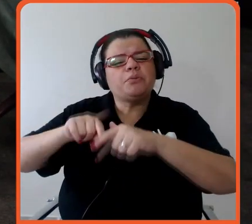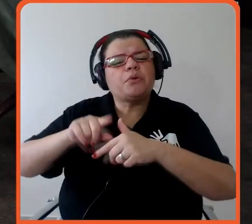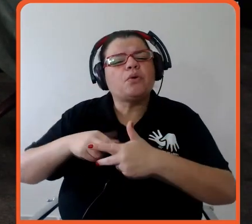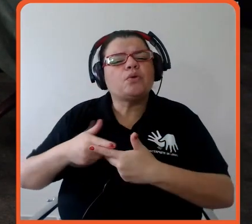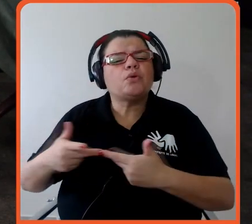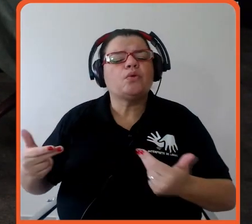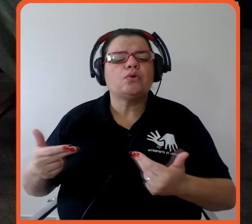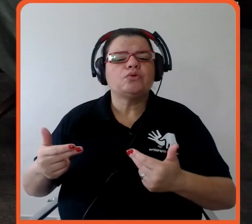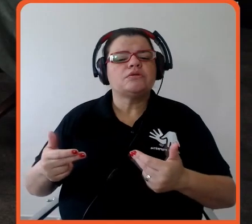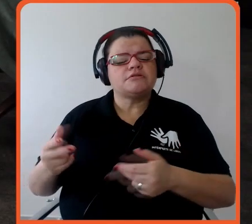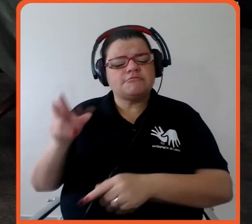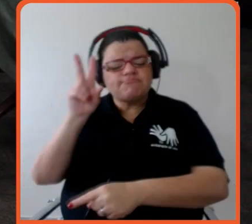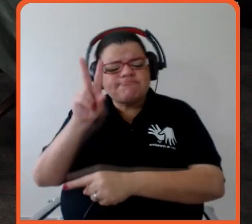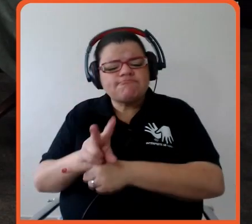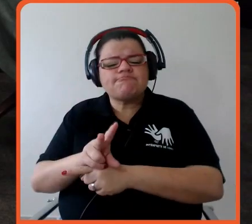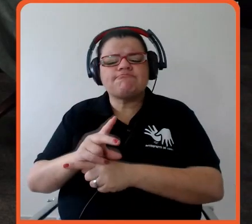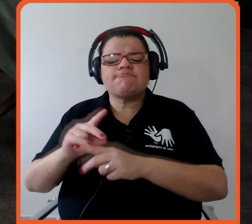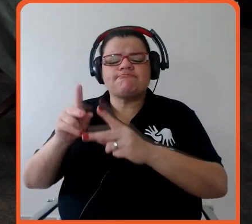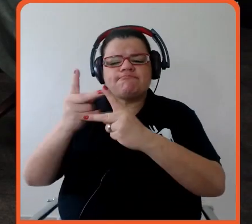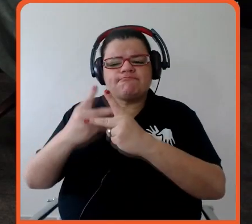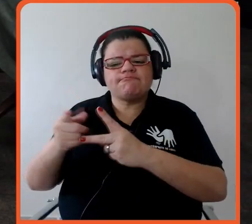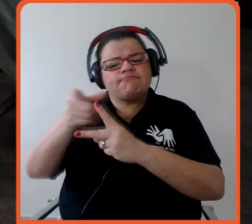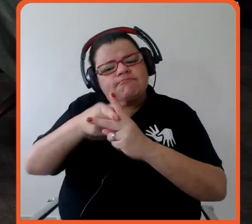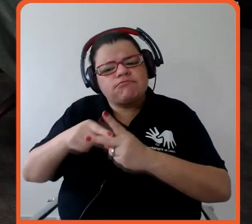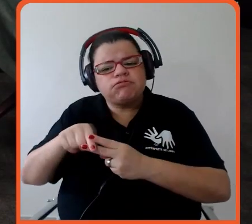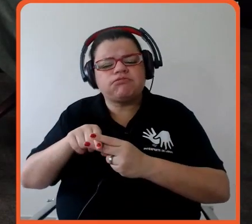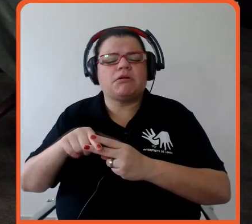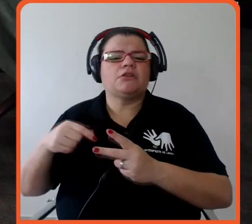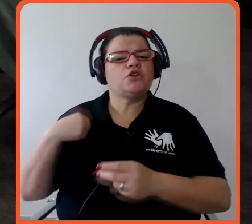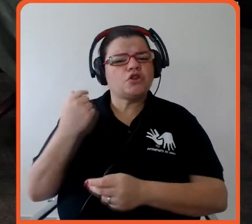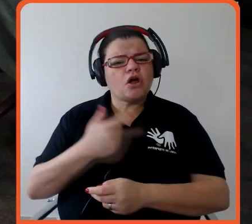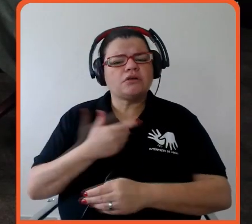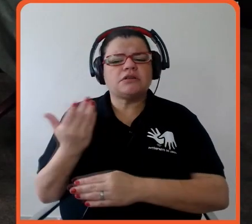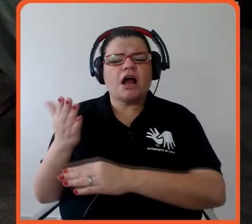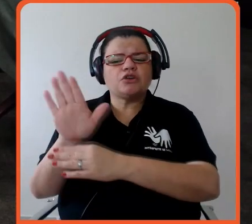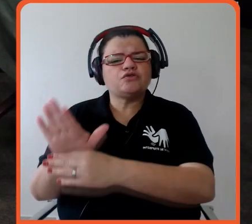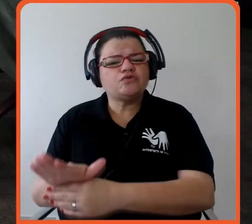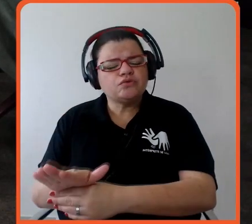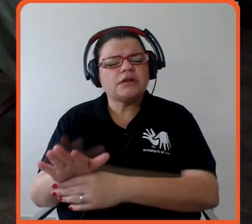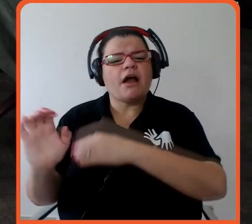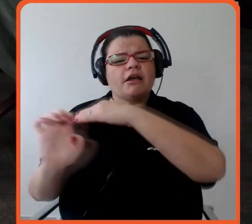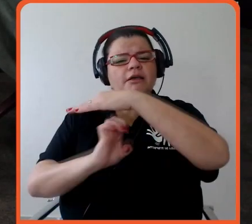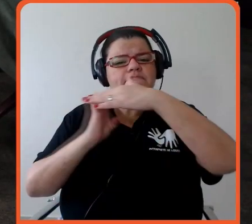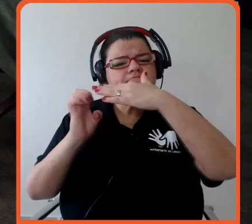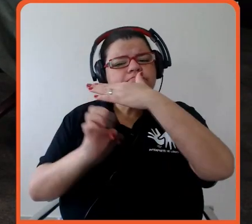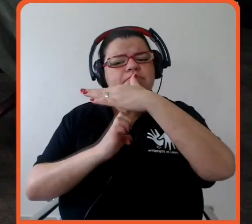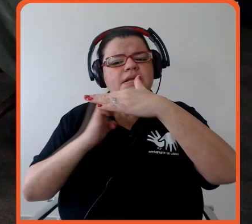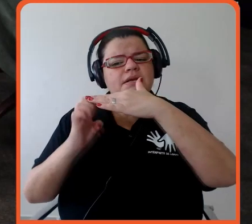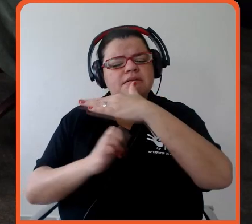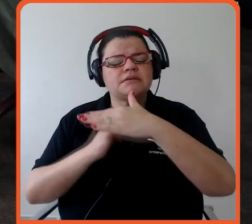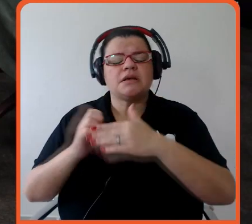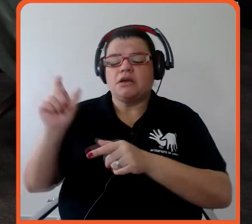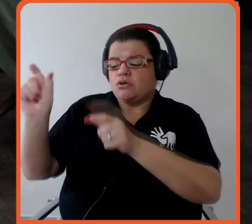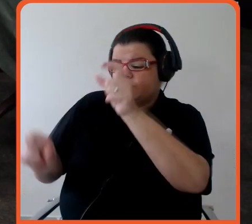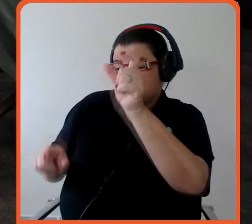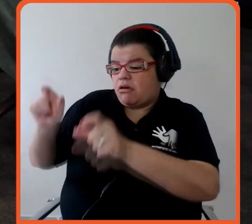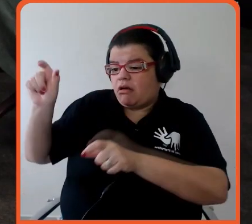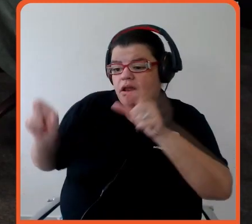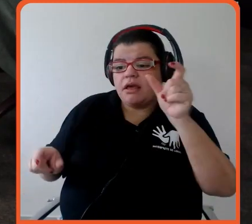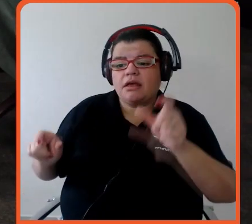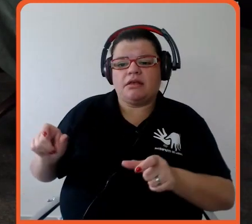então, é ser uma área satélite em que a gente ajuda, né, as empresas e os clientes a ou